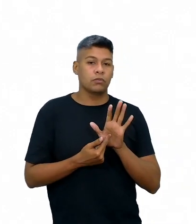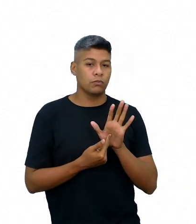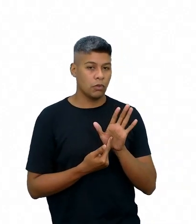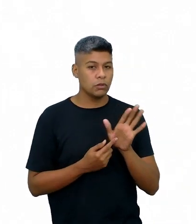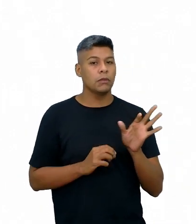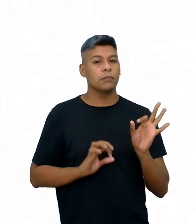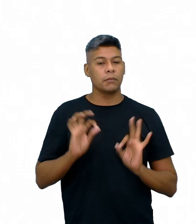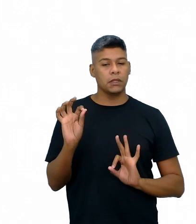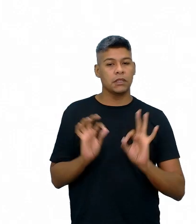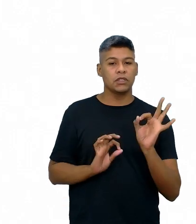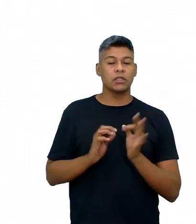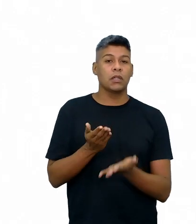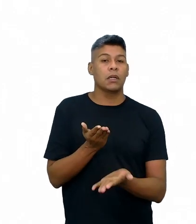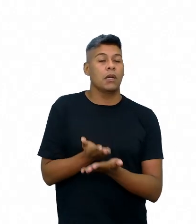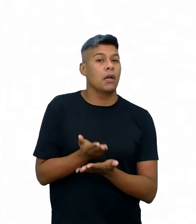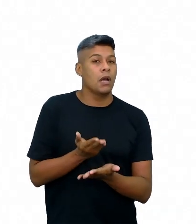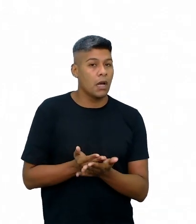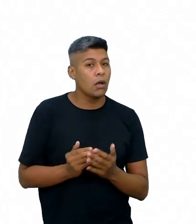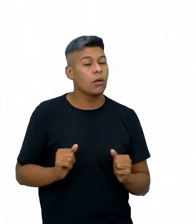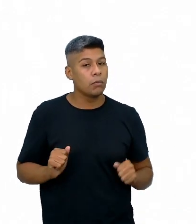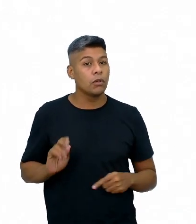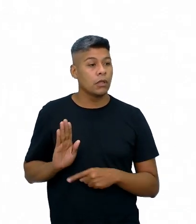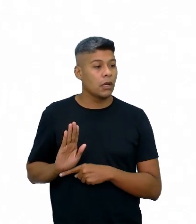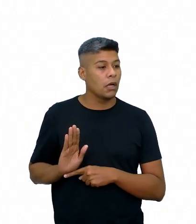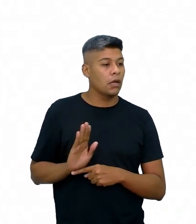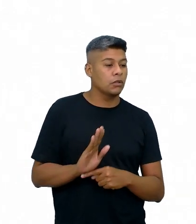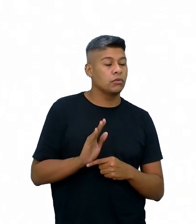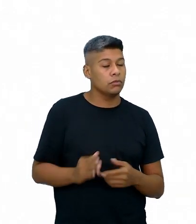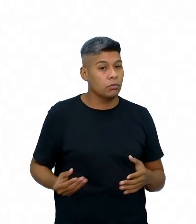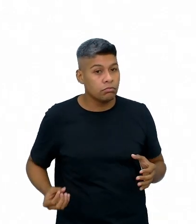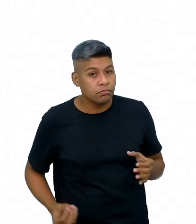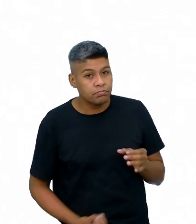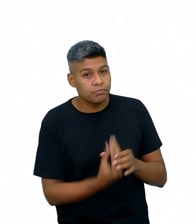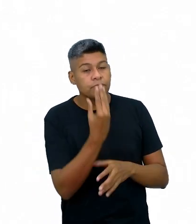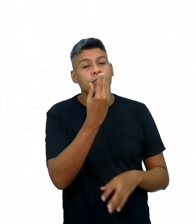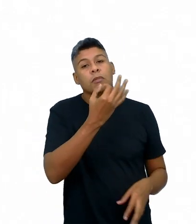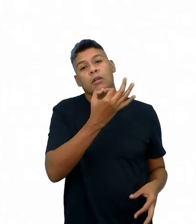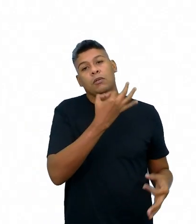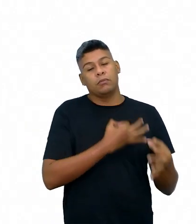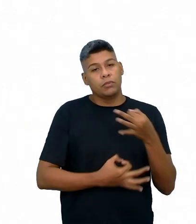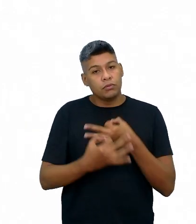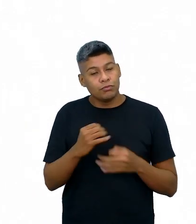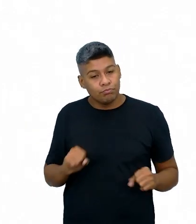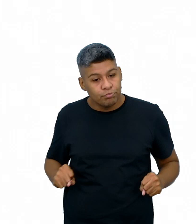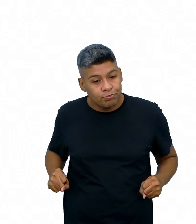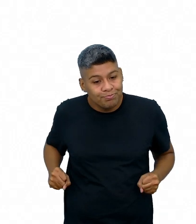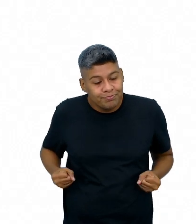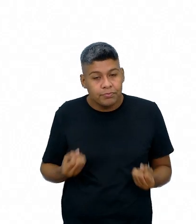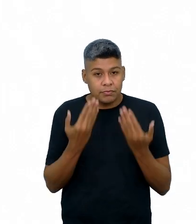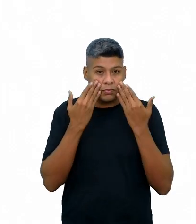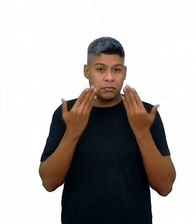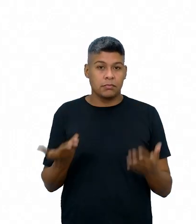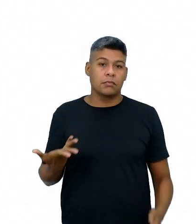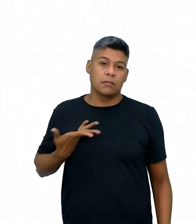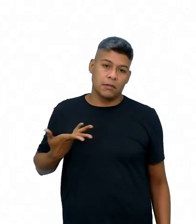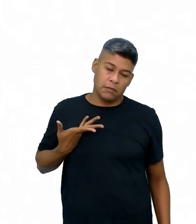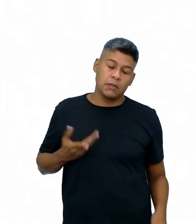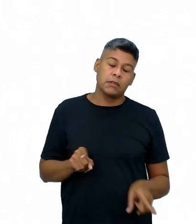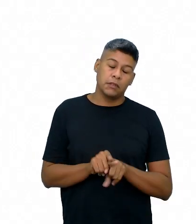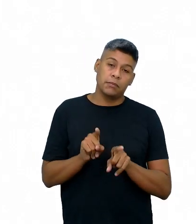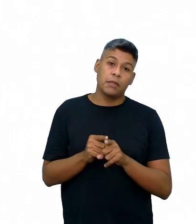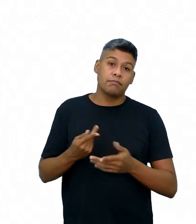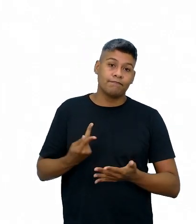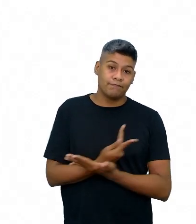planejarmos as nossas aulas, que podem ajudá-los a formar uma opinião e defendê-la diante dos colegas ou em alguma